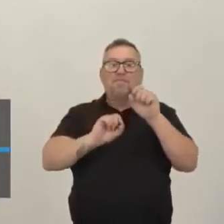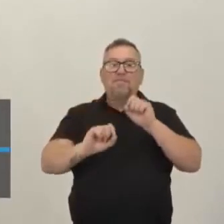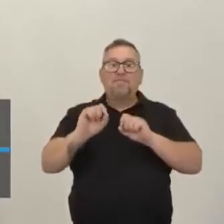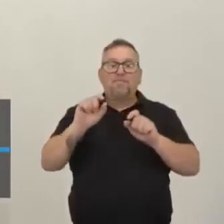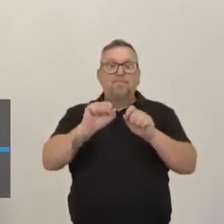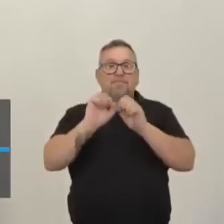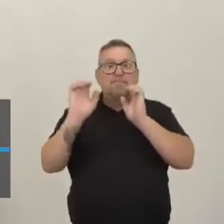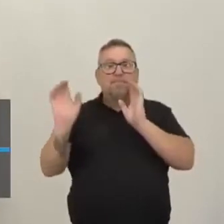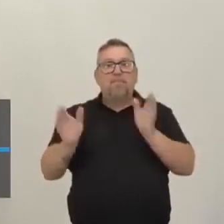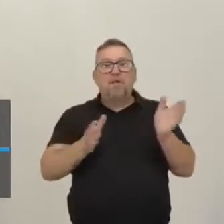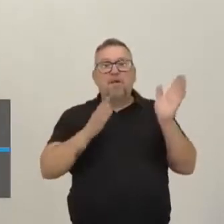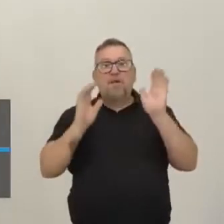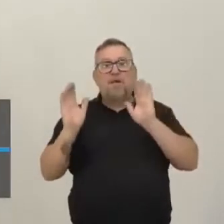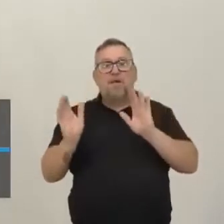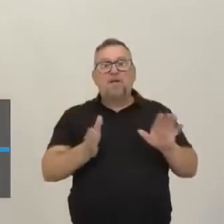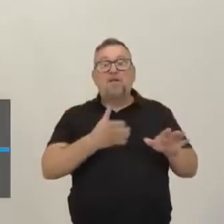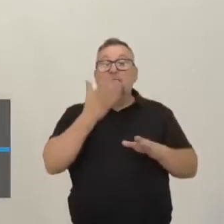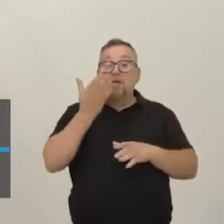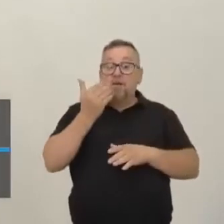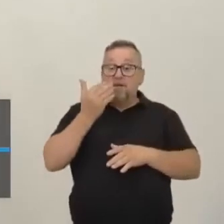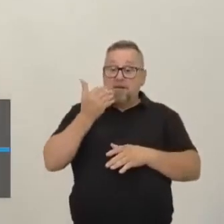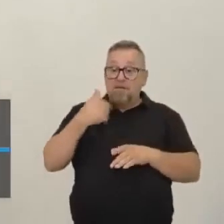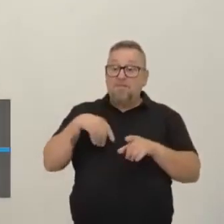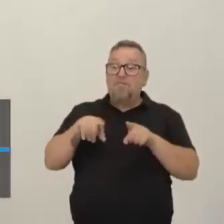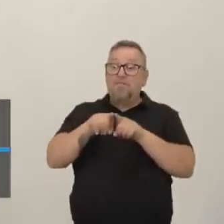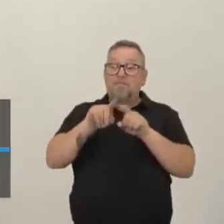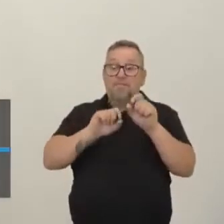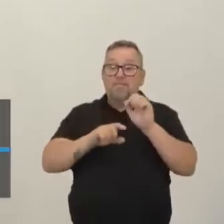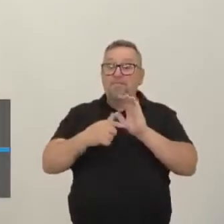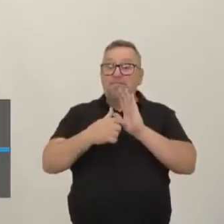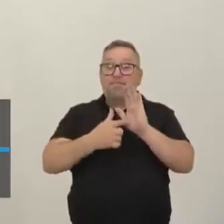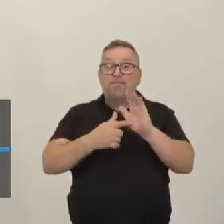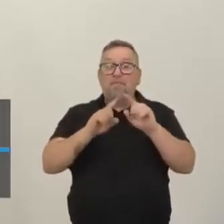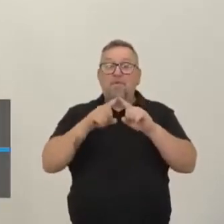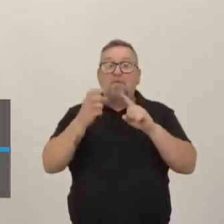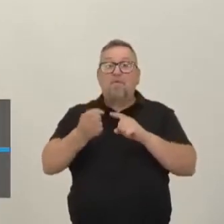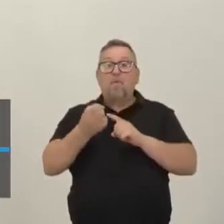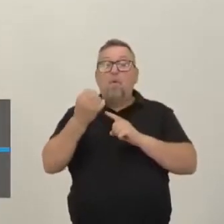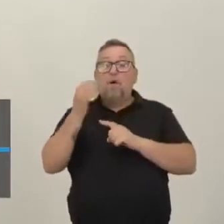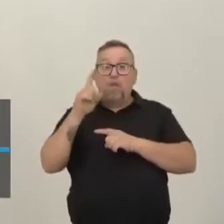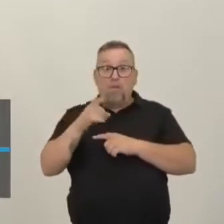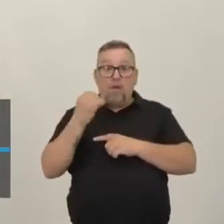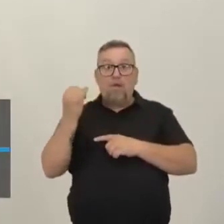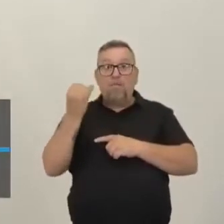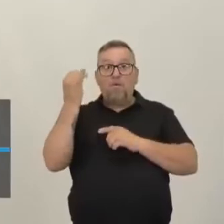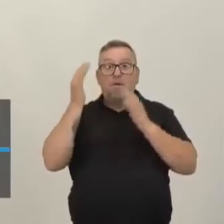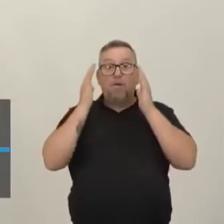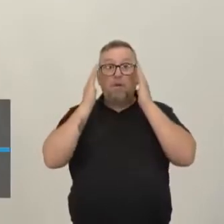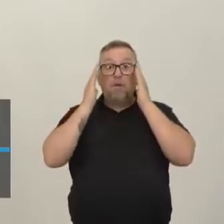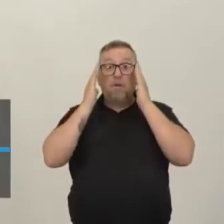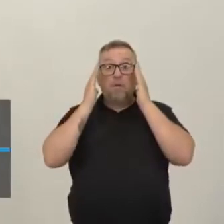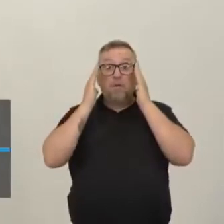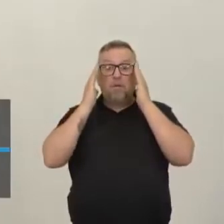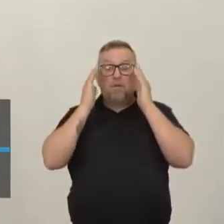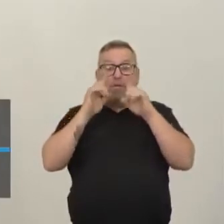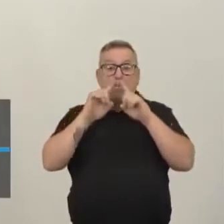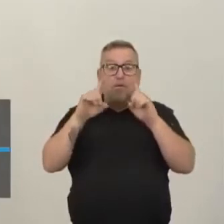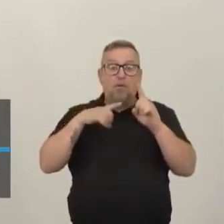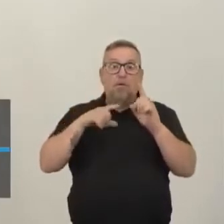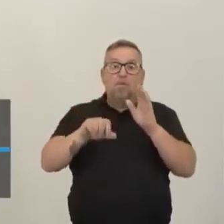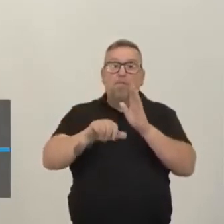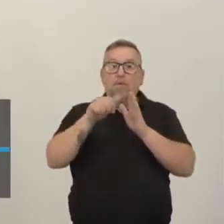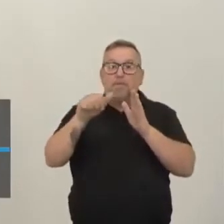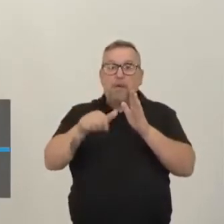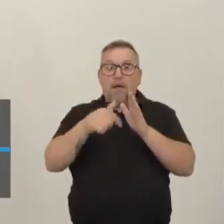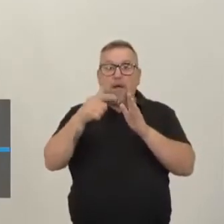produção de alimentos, mostrando e dando destaque aí de quanto é importante o setor primário da